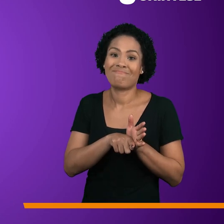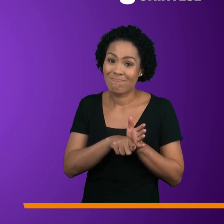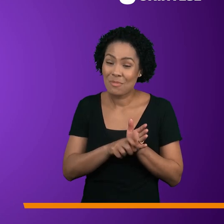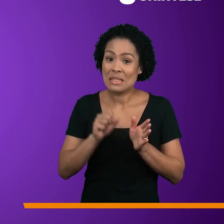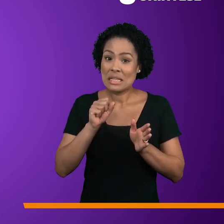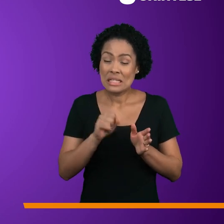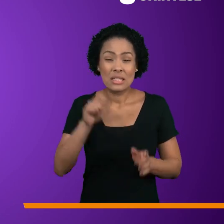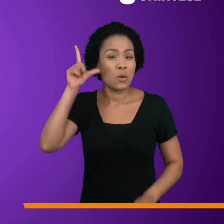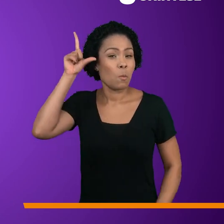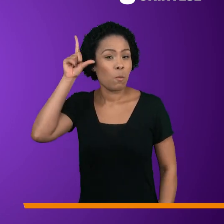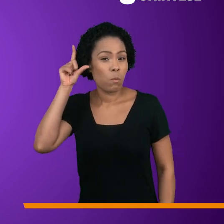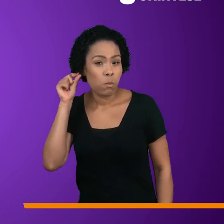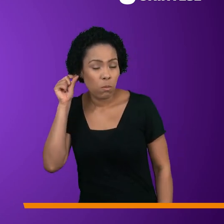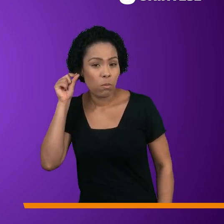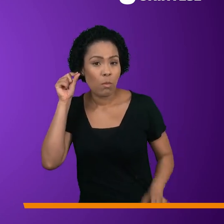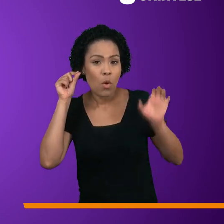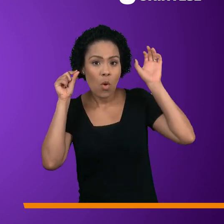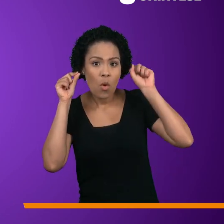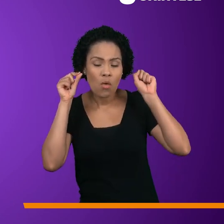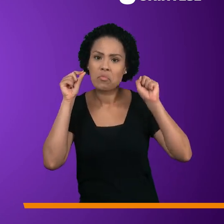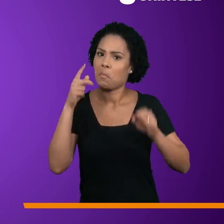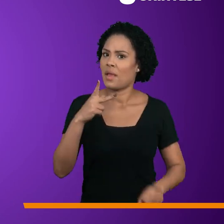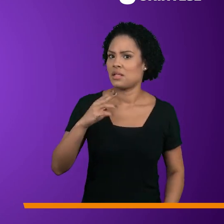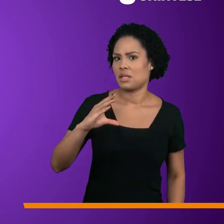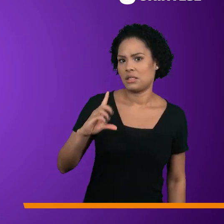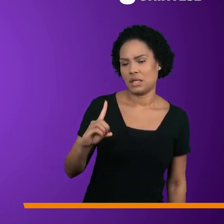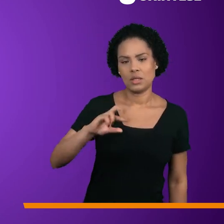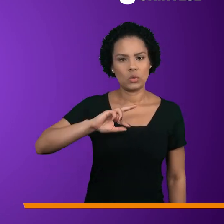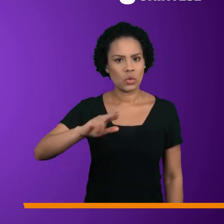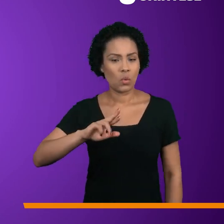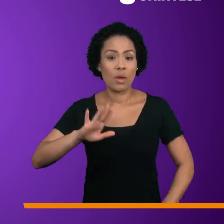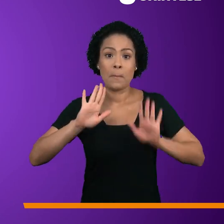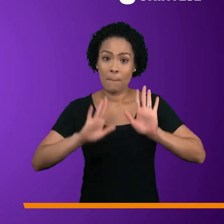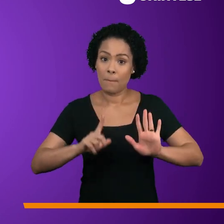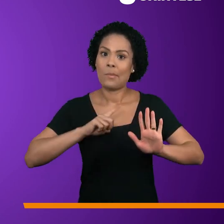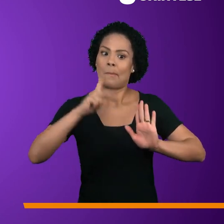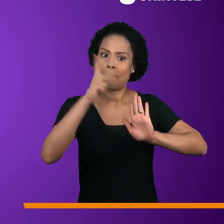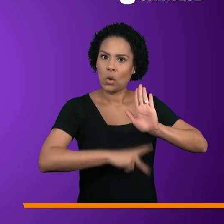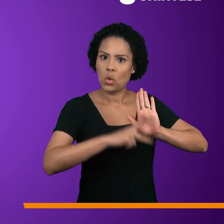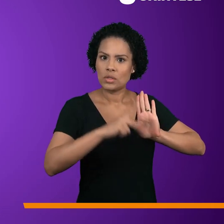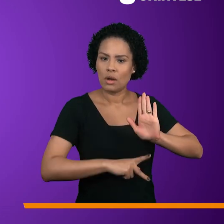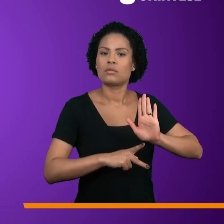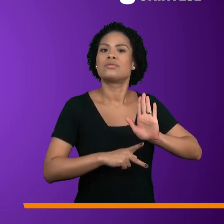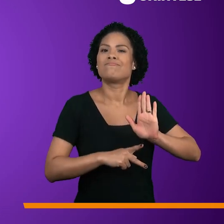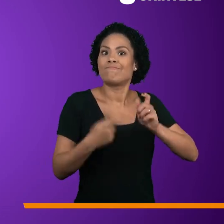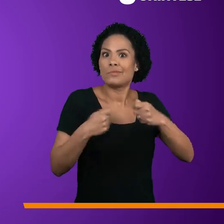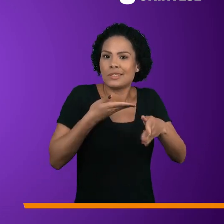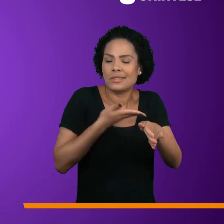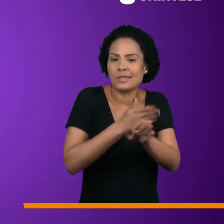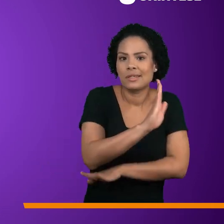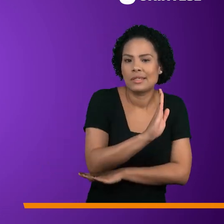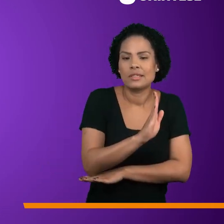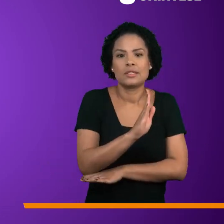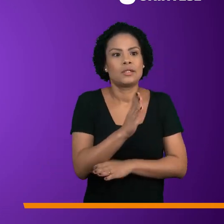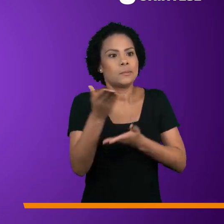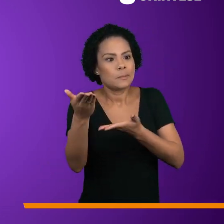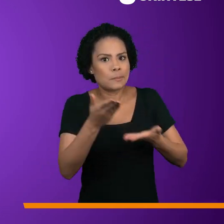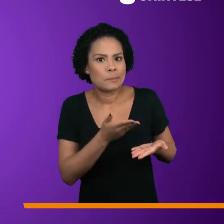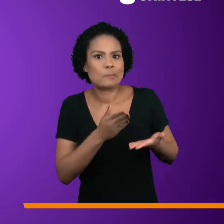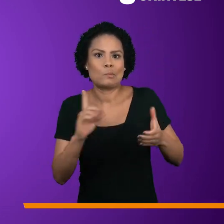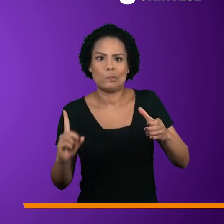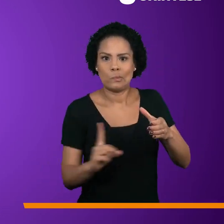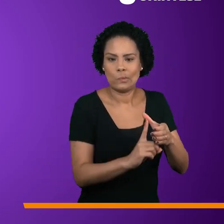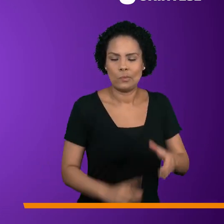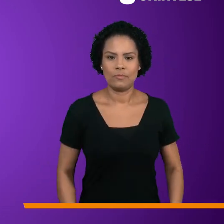pessoas com surdez unilateral não são consideradas PCD, embora um projeto esteja em tramitação pedindo a inclusão.